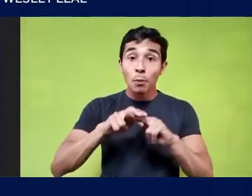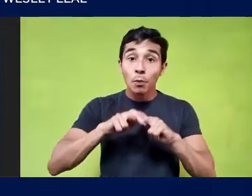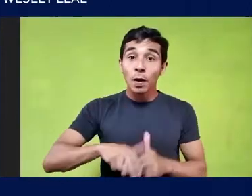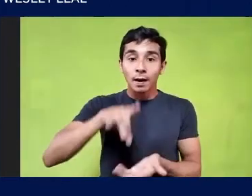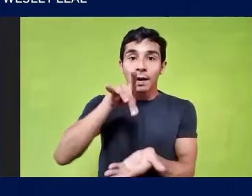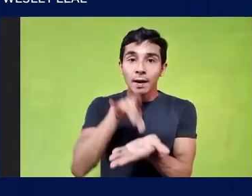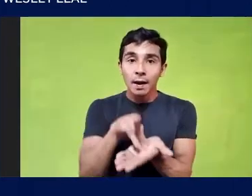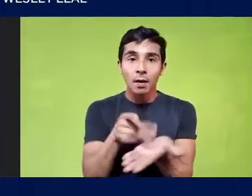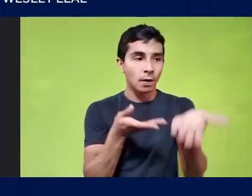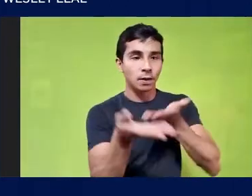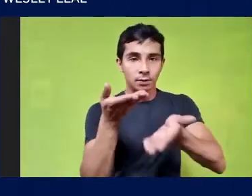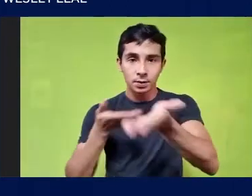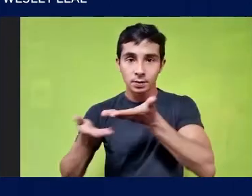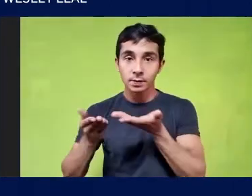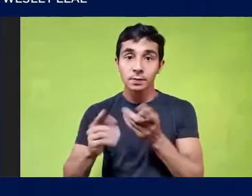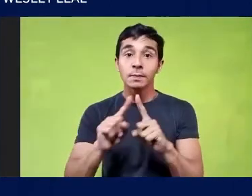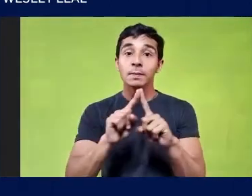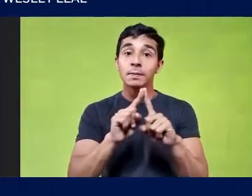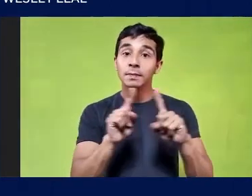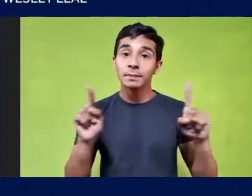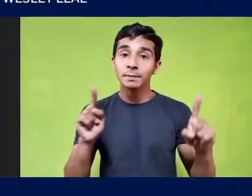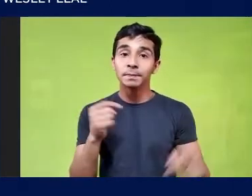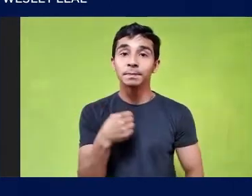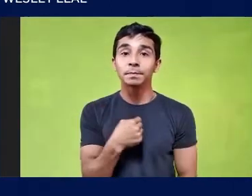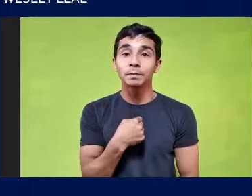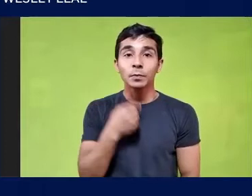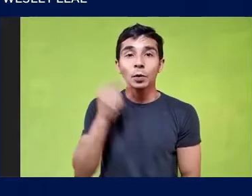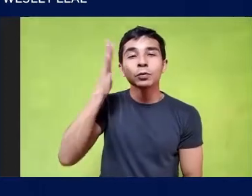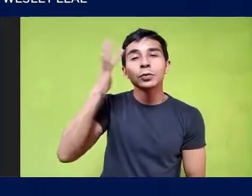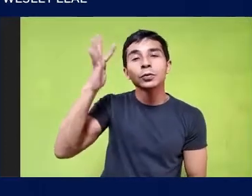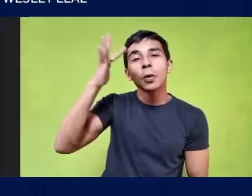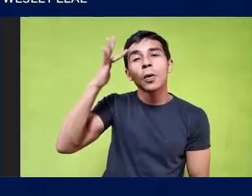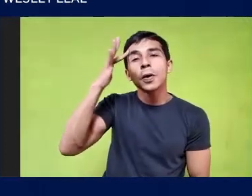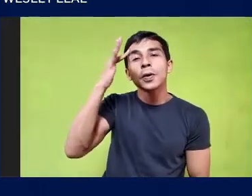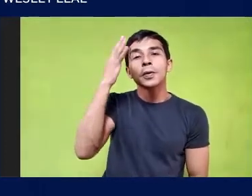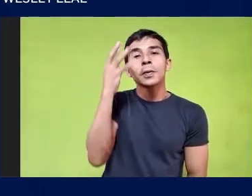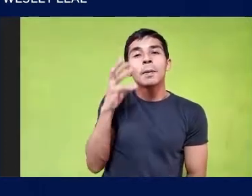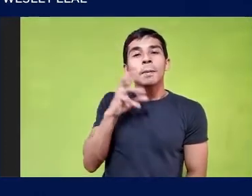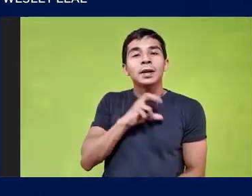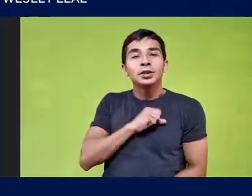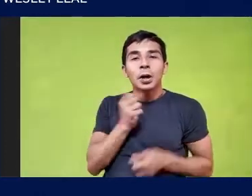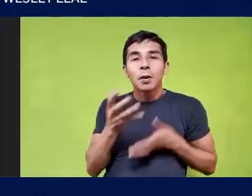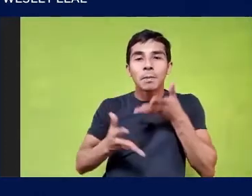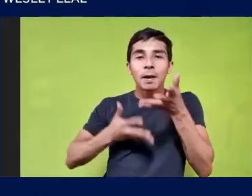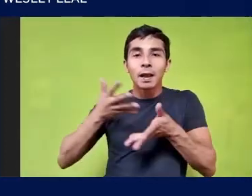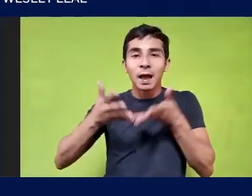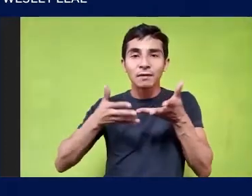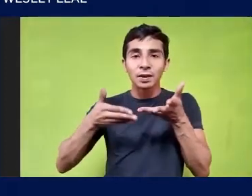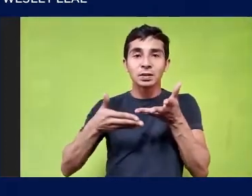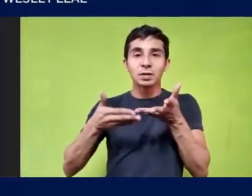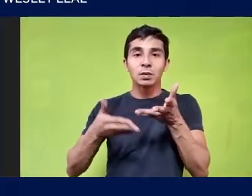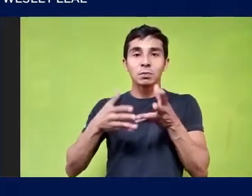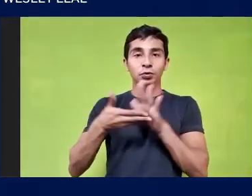Mas Não suprimindo O sonho E a paixão Das palavras Que me tomam Porque